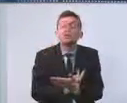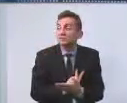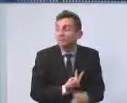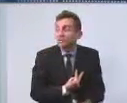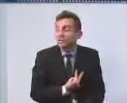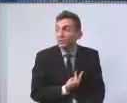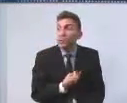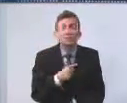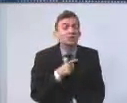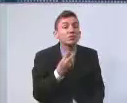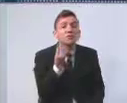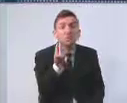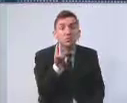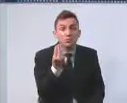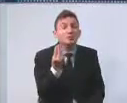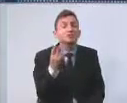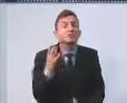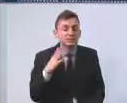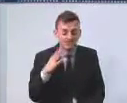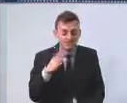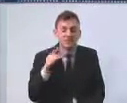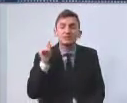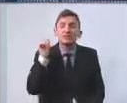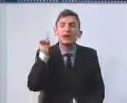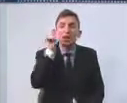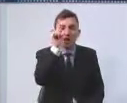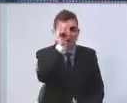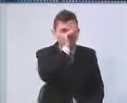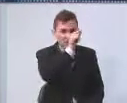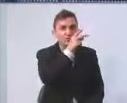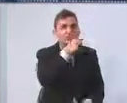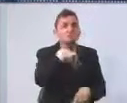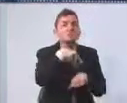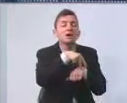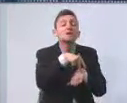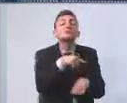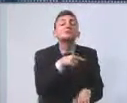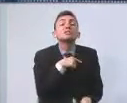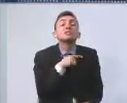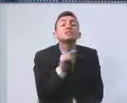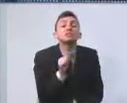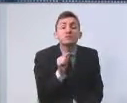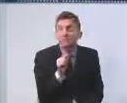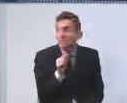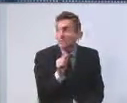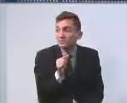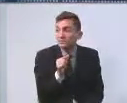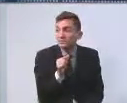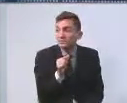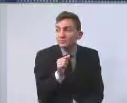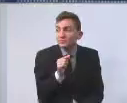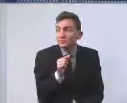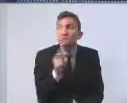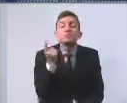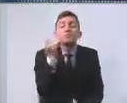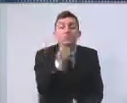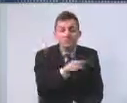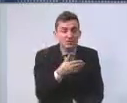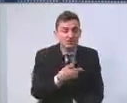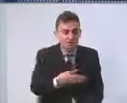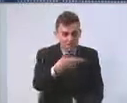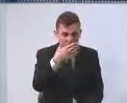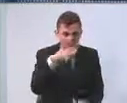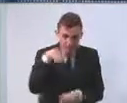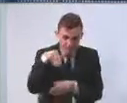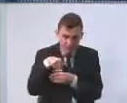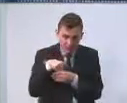boa parte das cidades do país tiveram que receber para a realização das